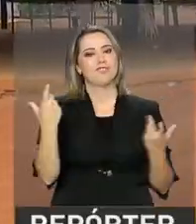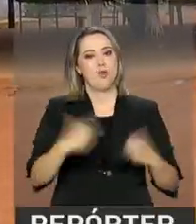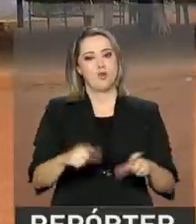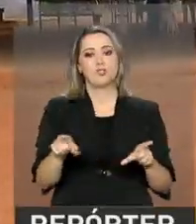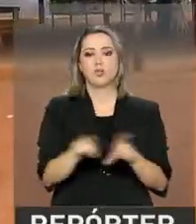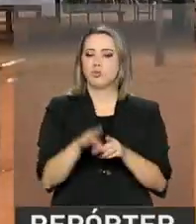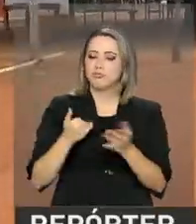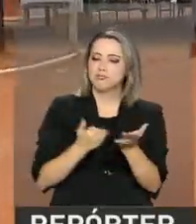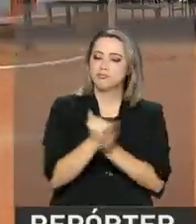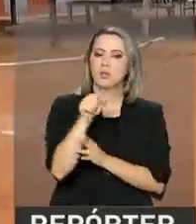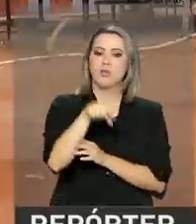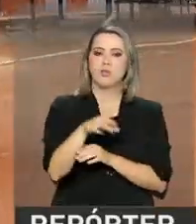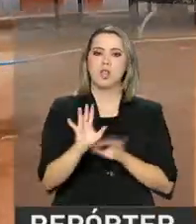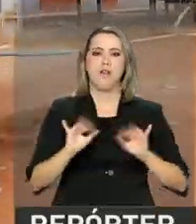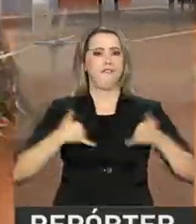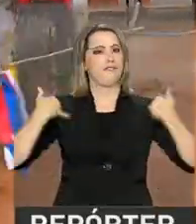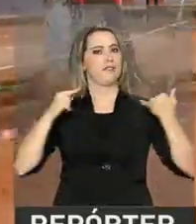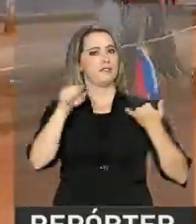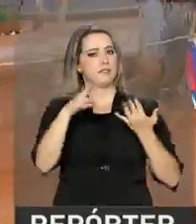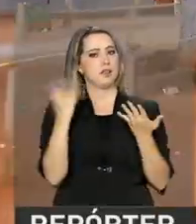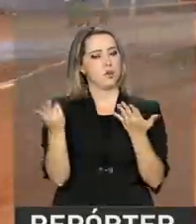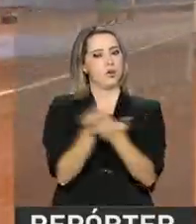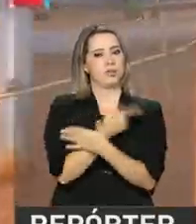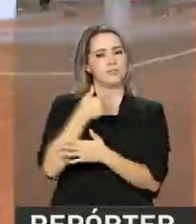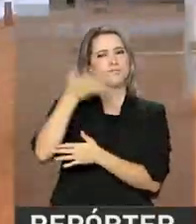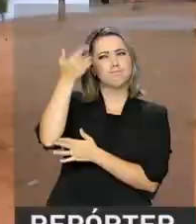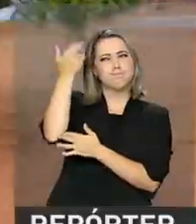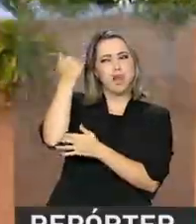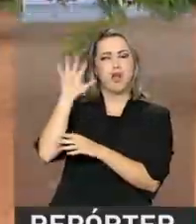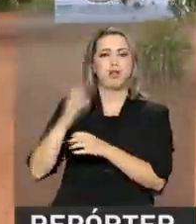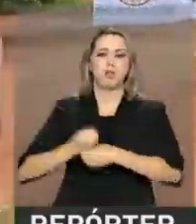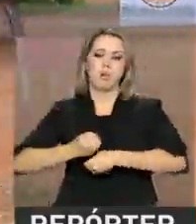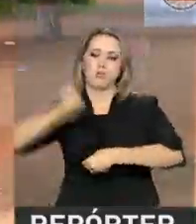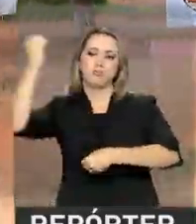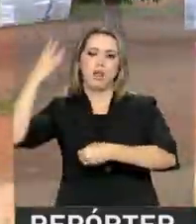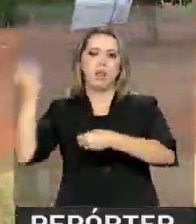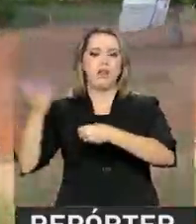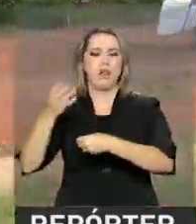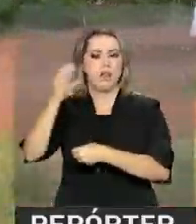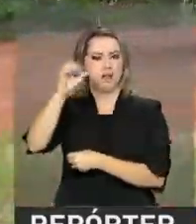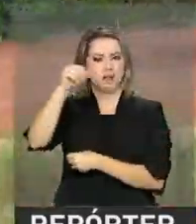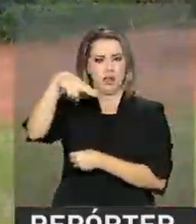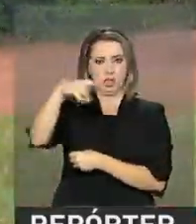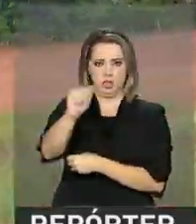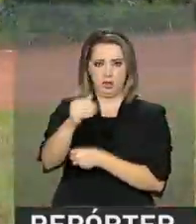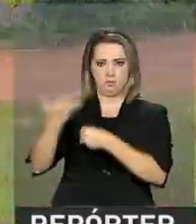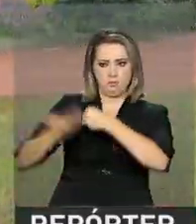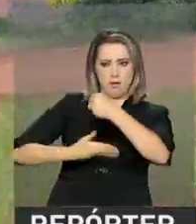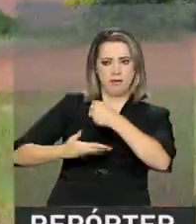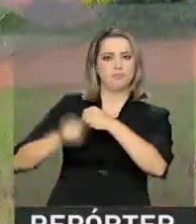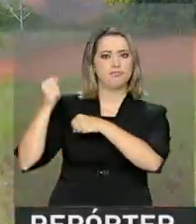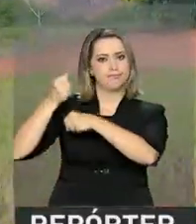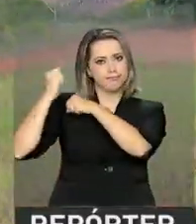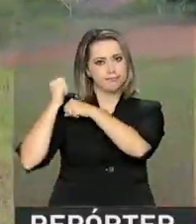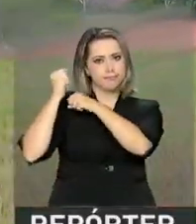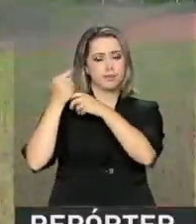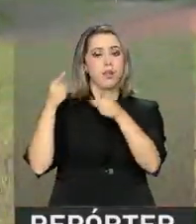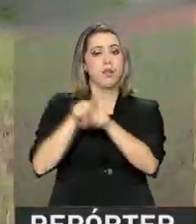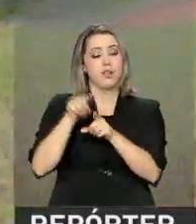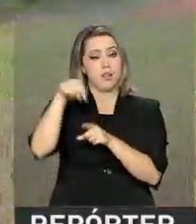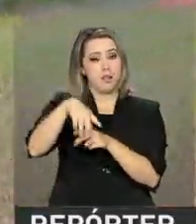manifestação nasceu nos engenhos de cana-de-açúcar, que até hoje é cultivada em Pernambuco. O Maracatu Rural é uma